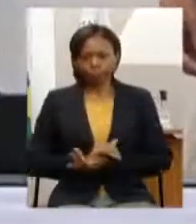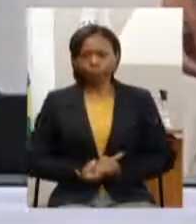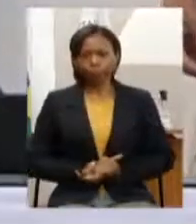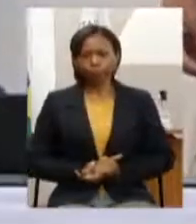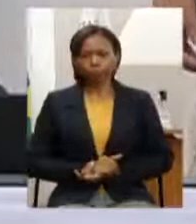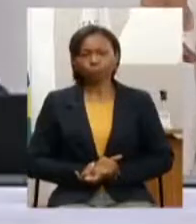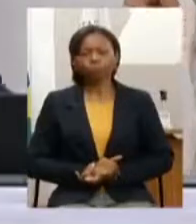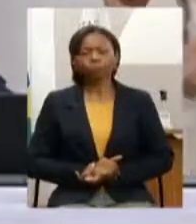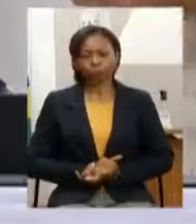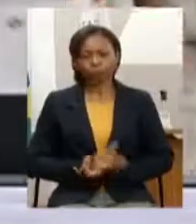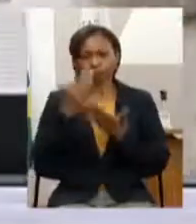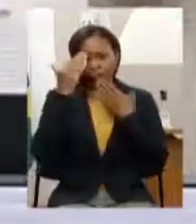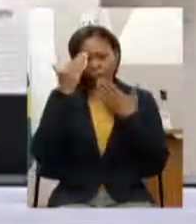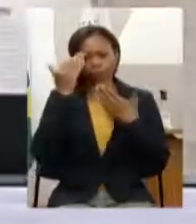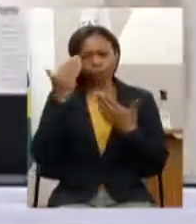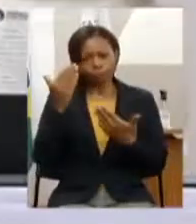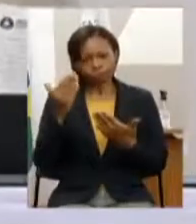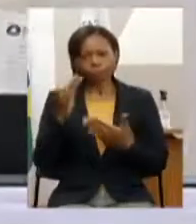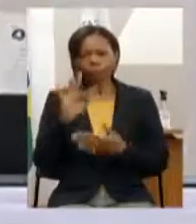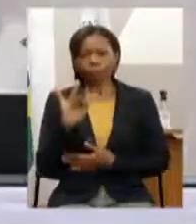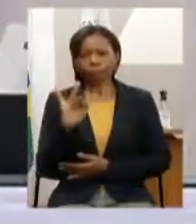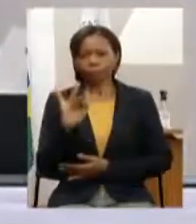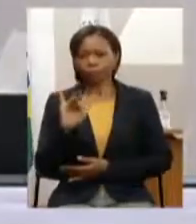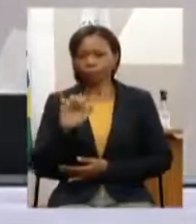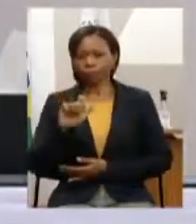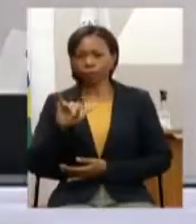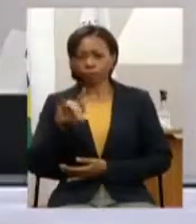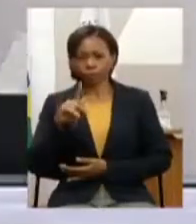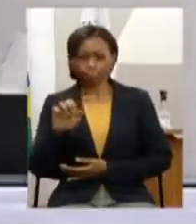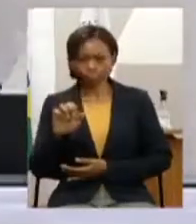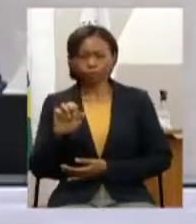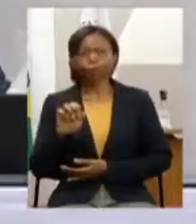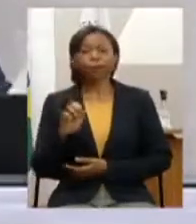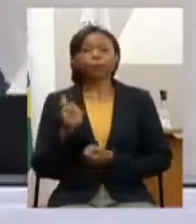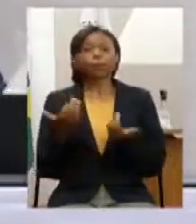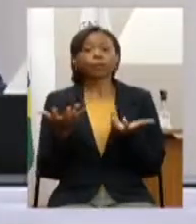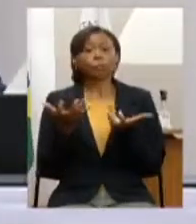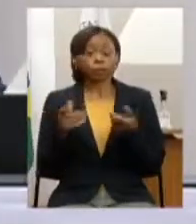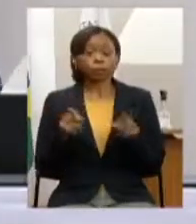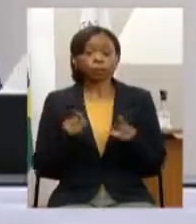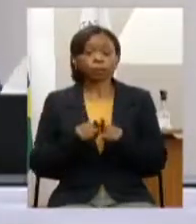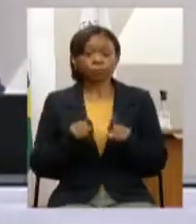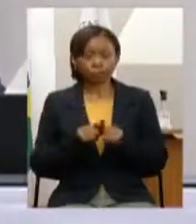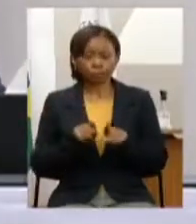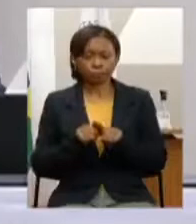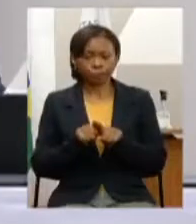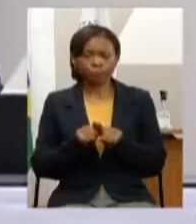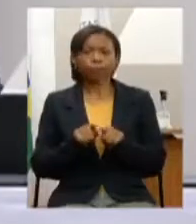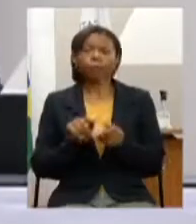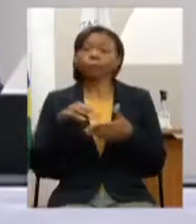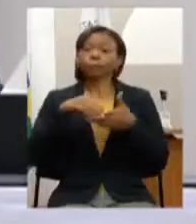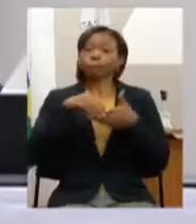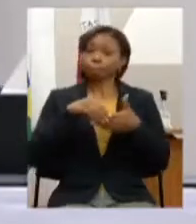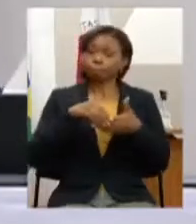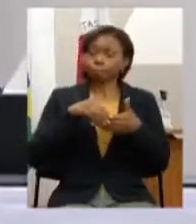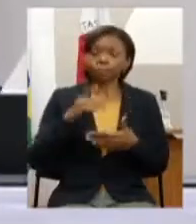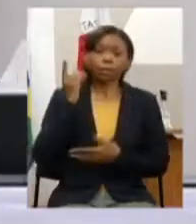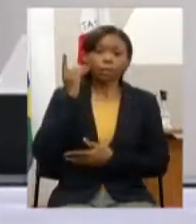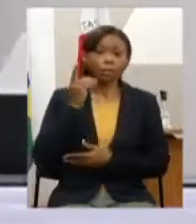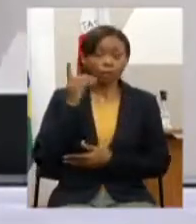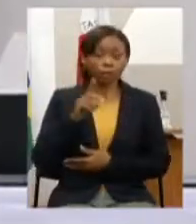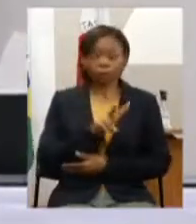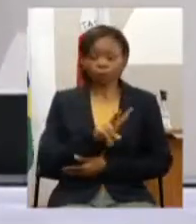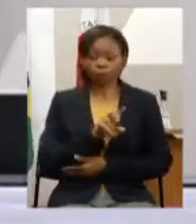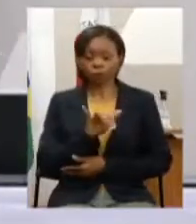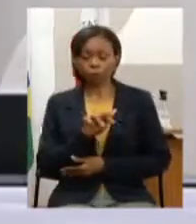muito obrigado Felipe quero aqui também cumprimentar o deputado Virgílio Guimarães